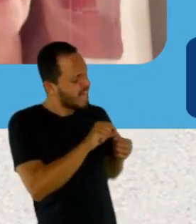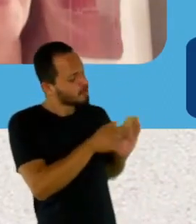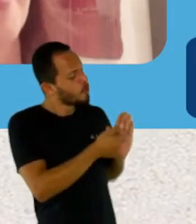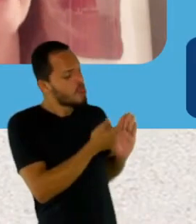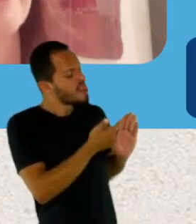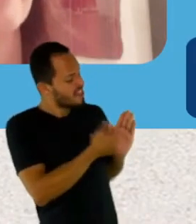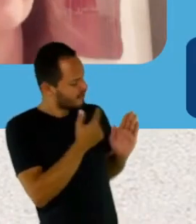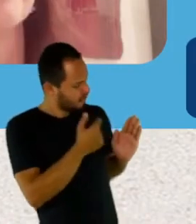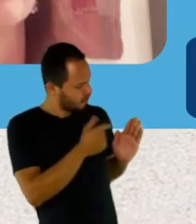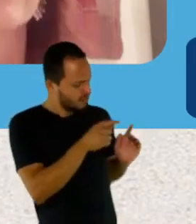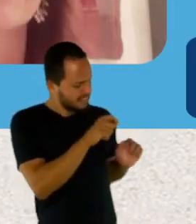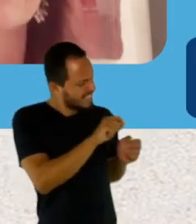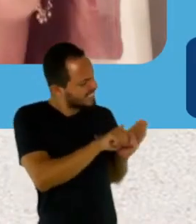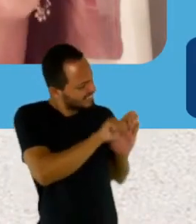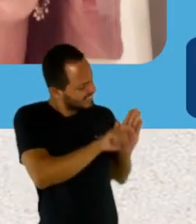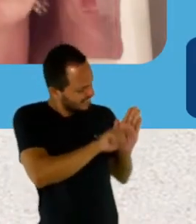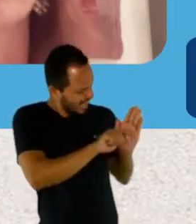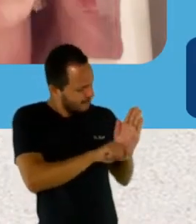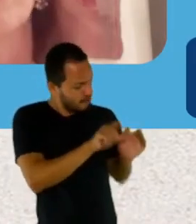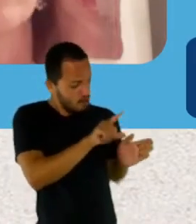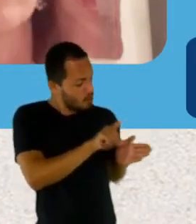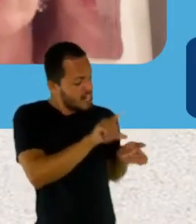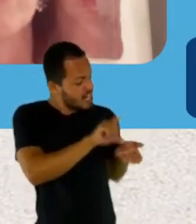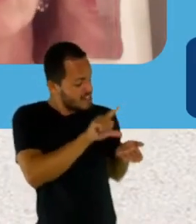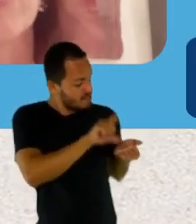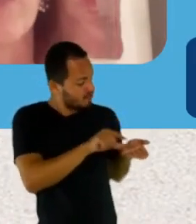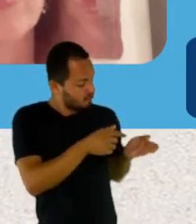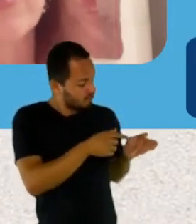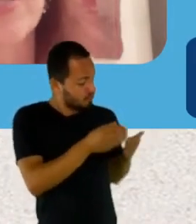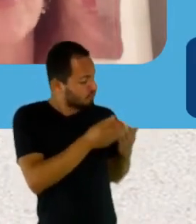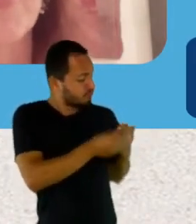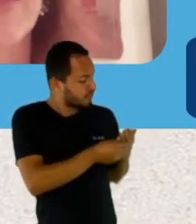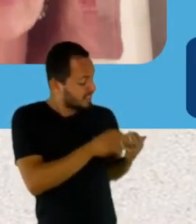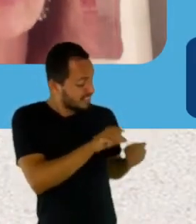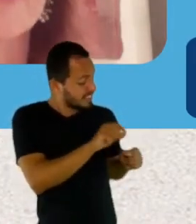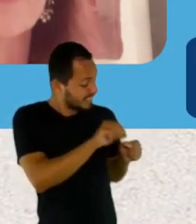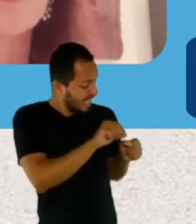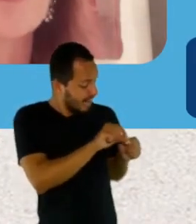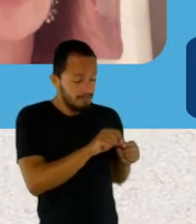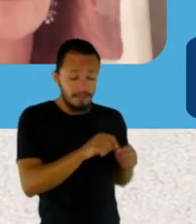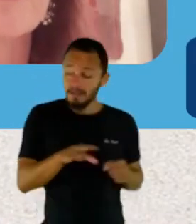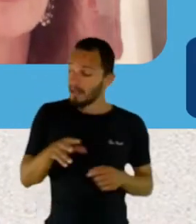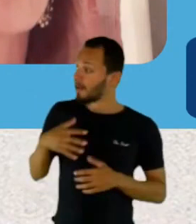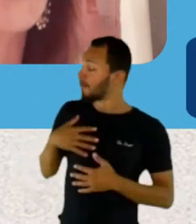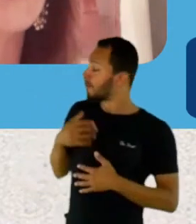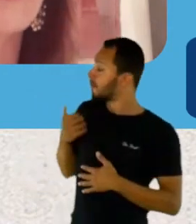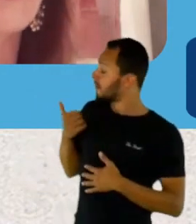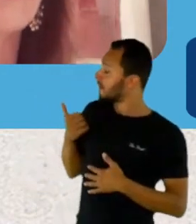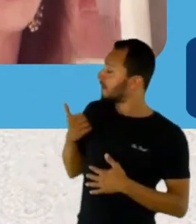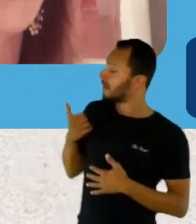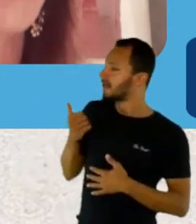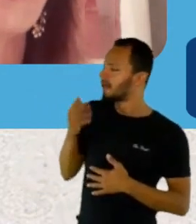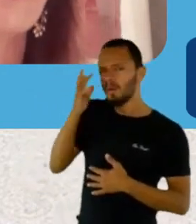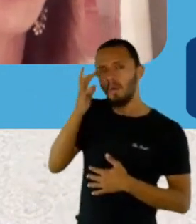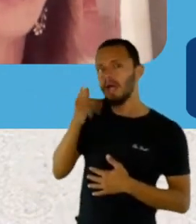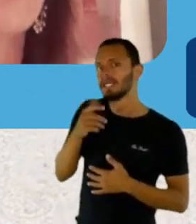um livro? Você escreve tão bem? E aí eu falei assim, não, eu realmente, eu acho que eu escrevo bem, mas, poxa, um livro, é uma